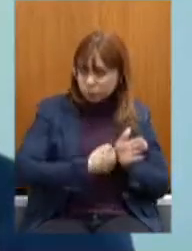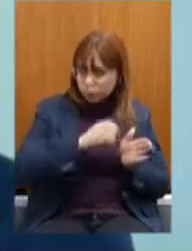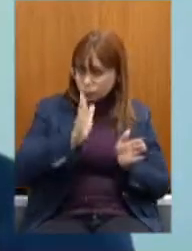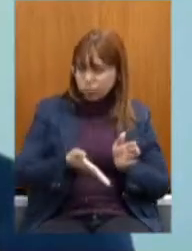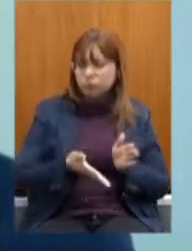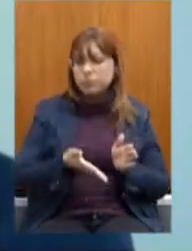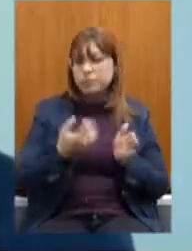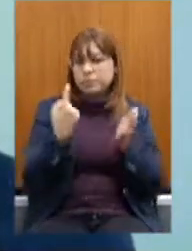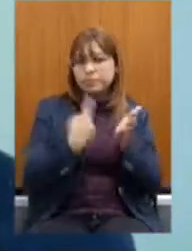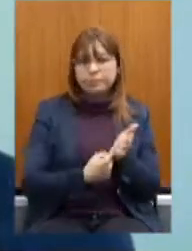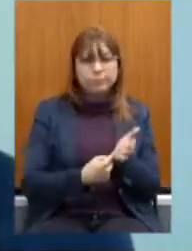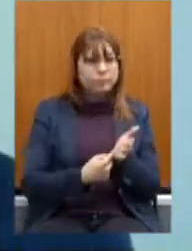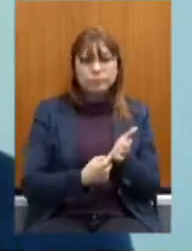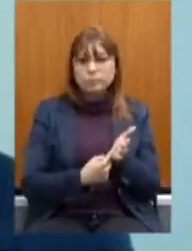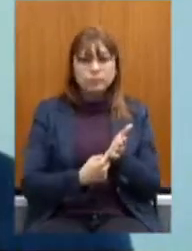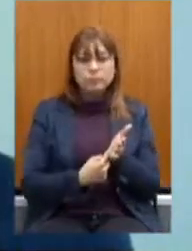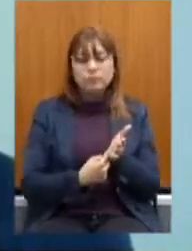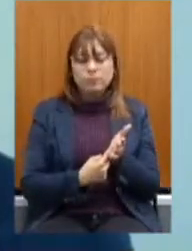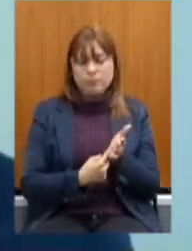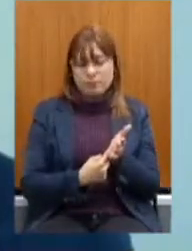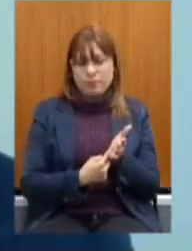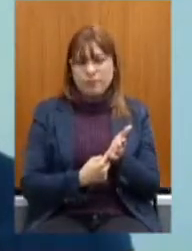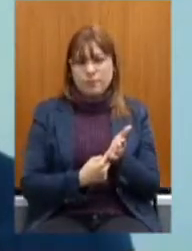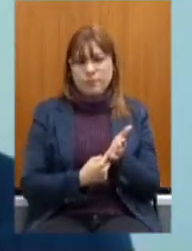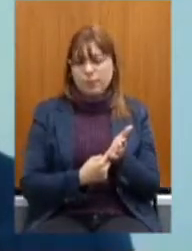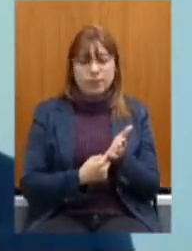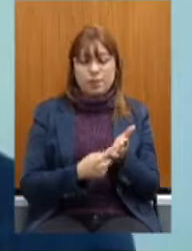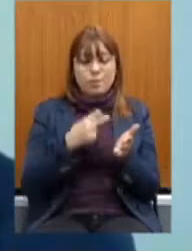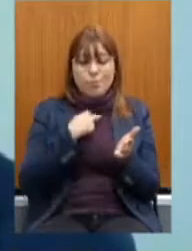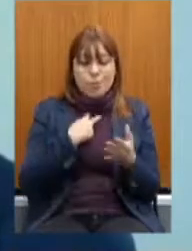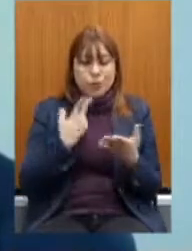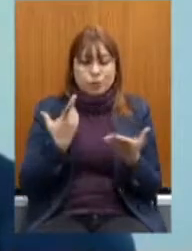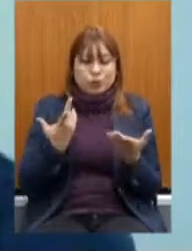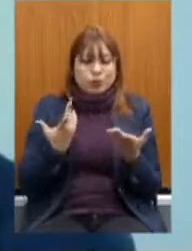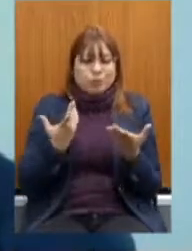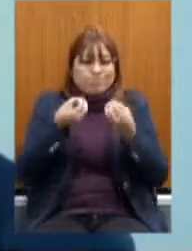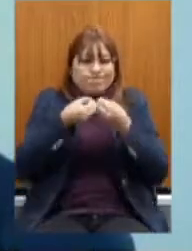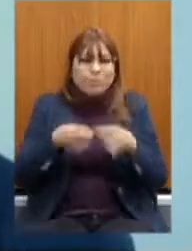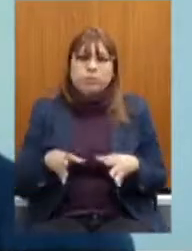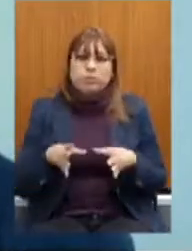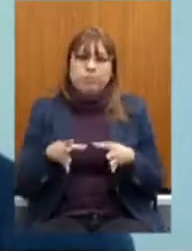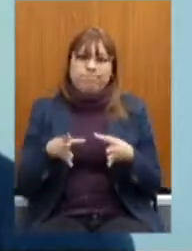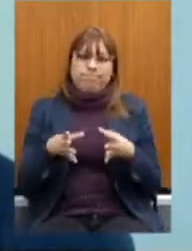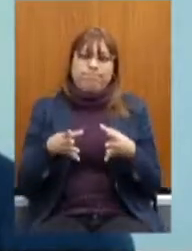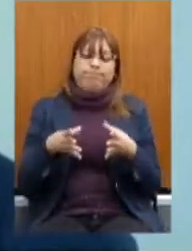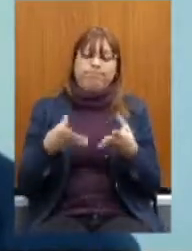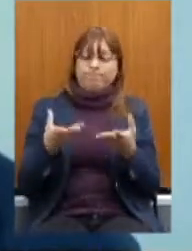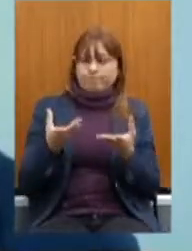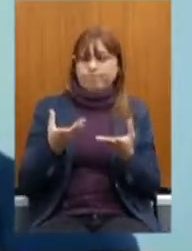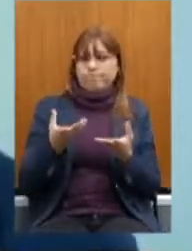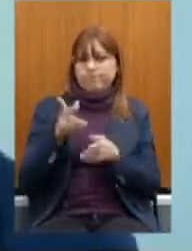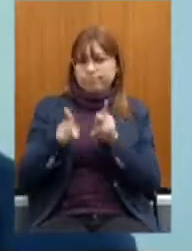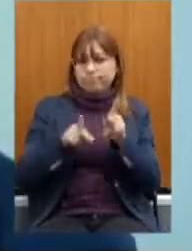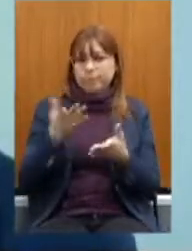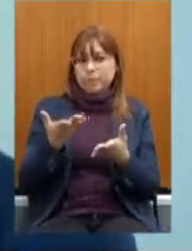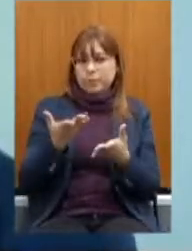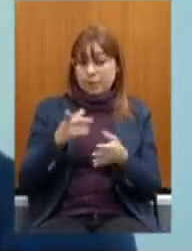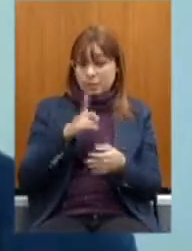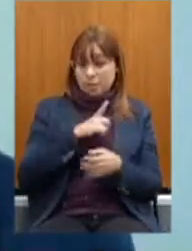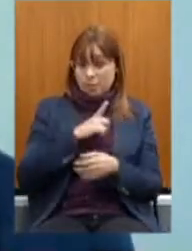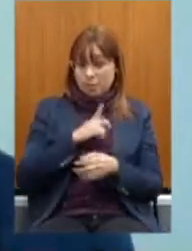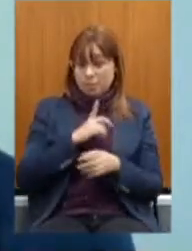Sejam tão penosas Para o servidor Essas alíquotas Que o governador O governo Está propondo